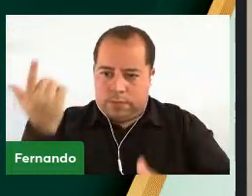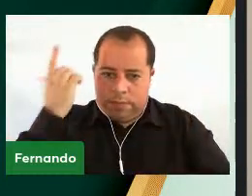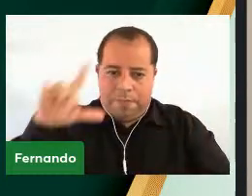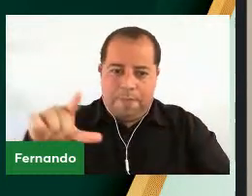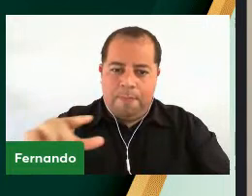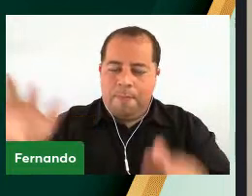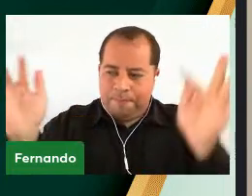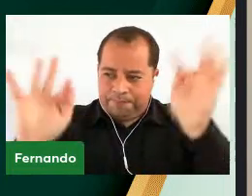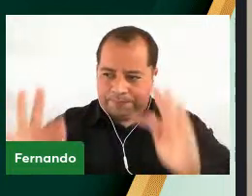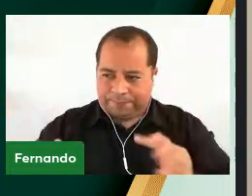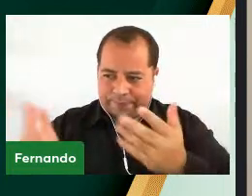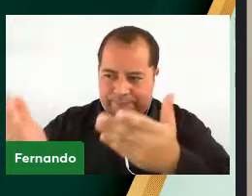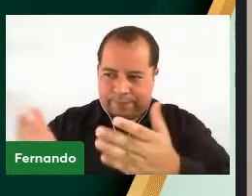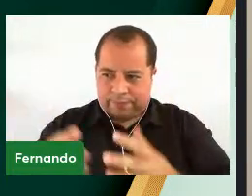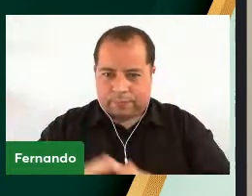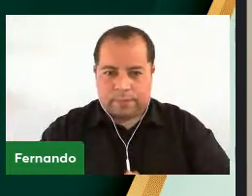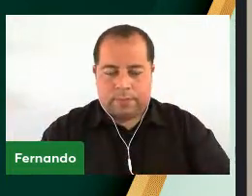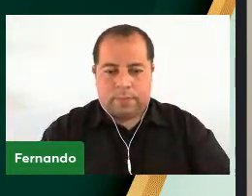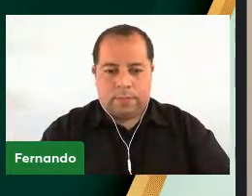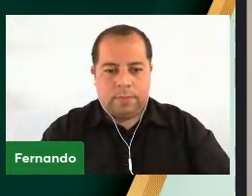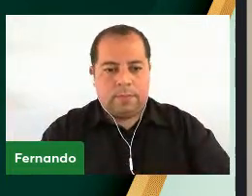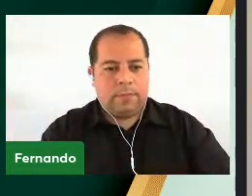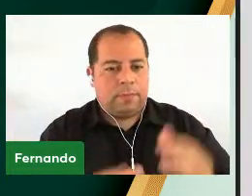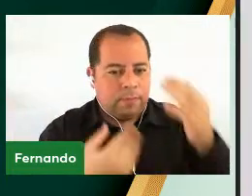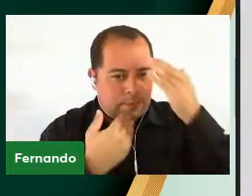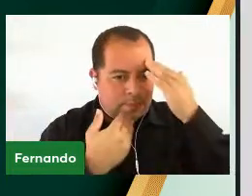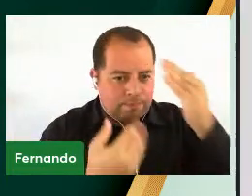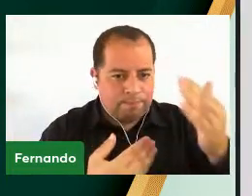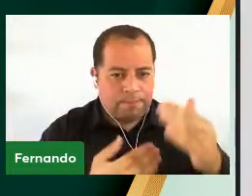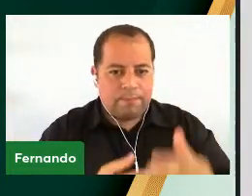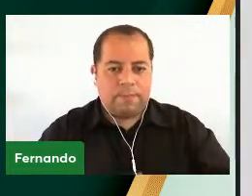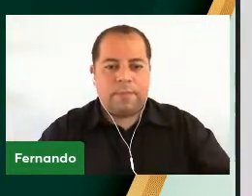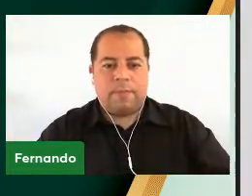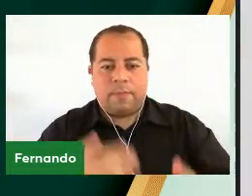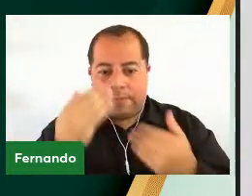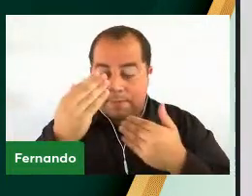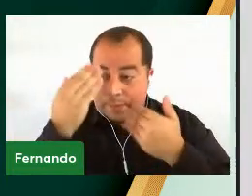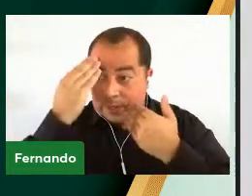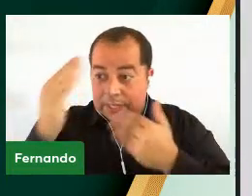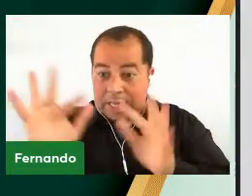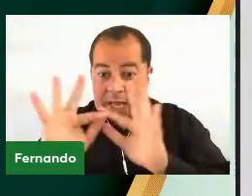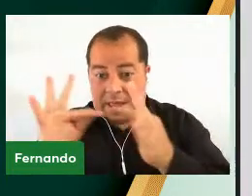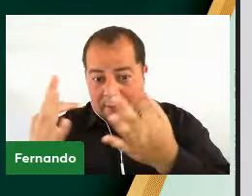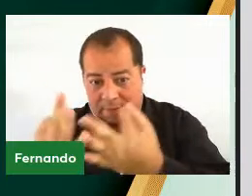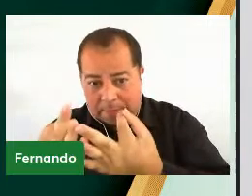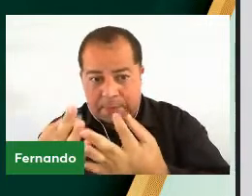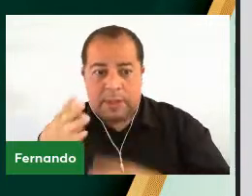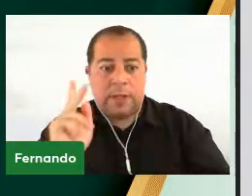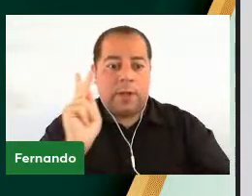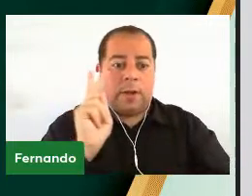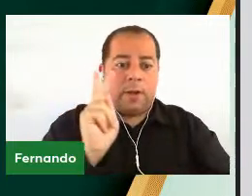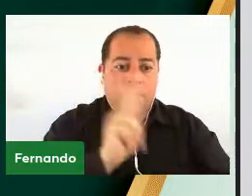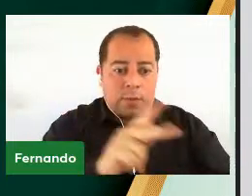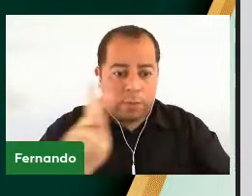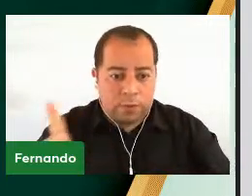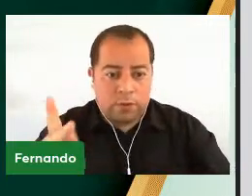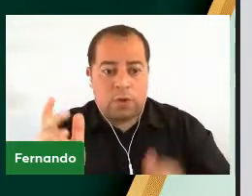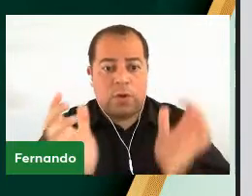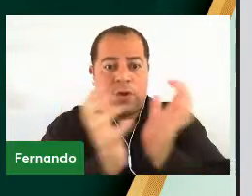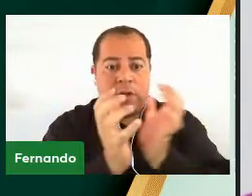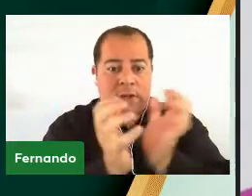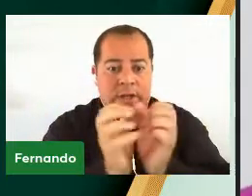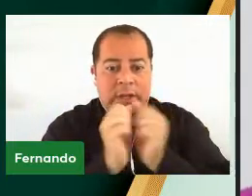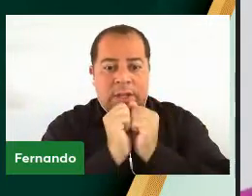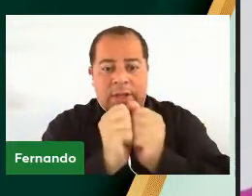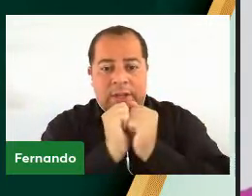felicidades Muito obrigada, gostaria de agradecer a minha família Os professores, amigos e colegas que estiveram